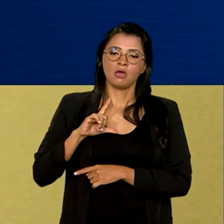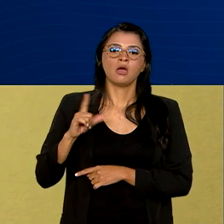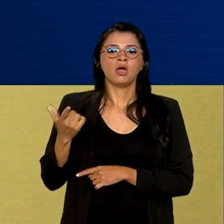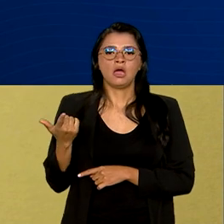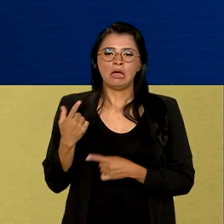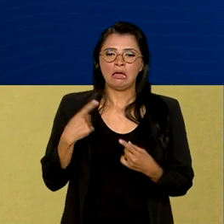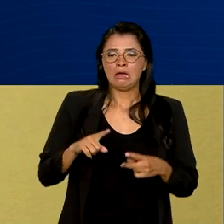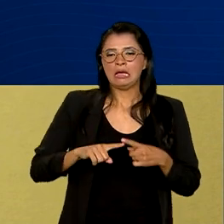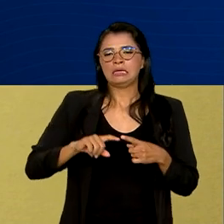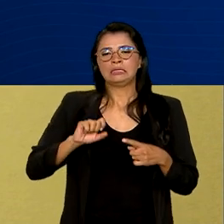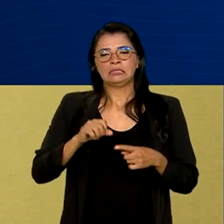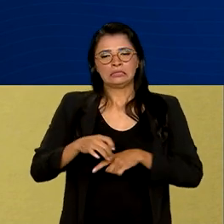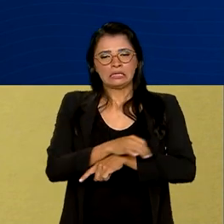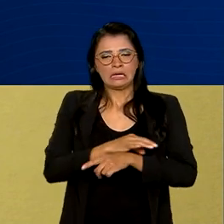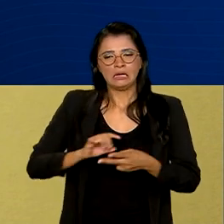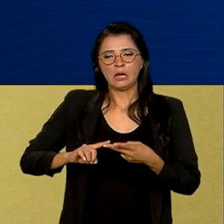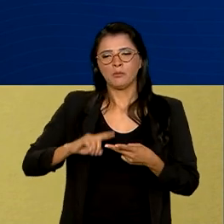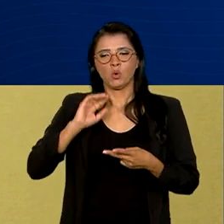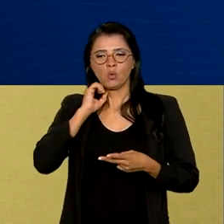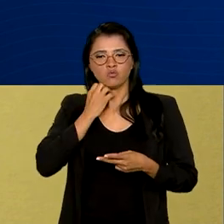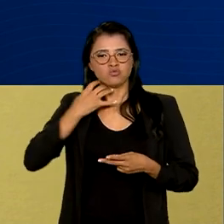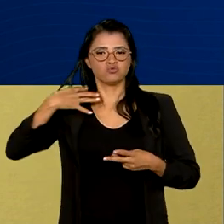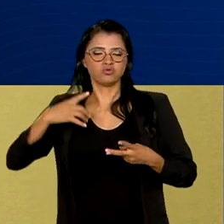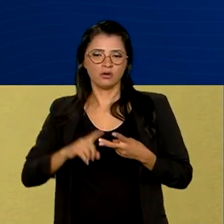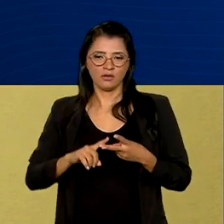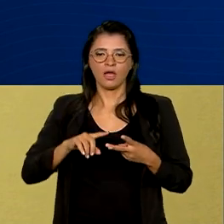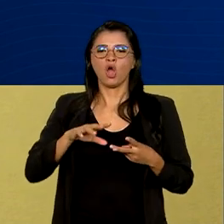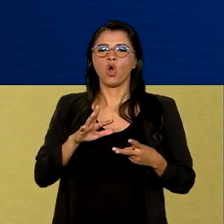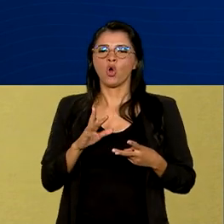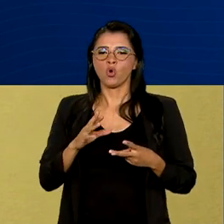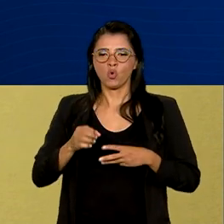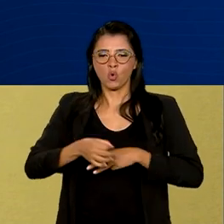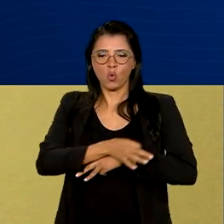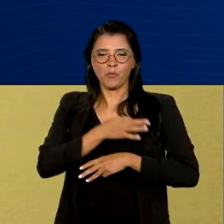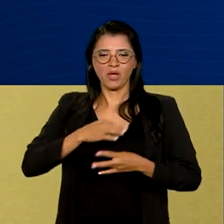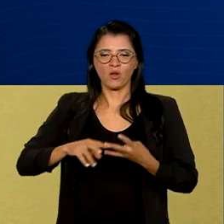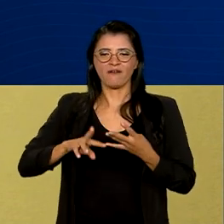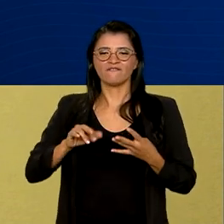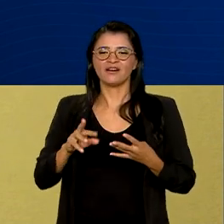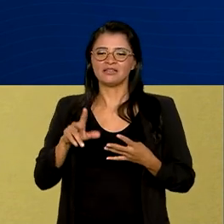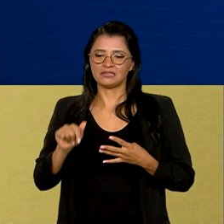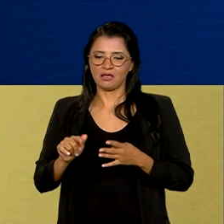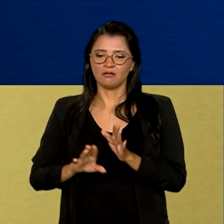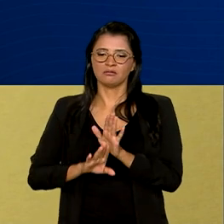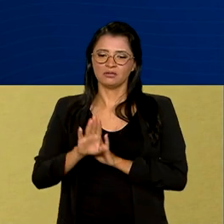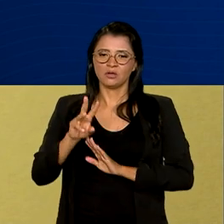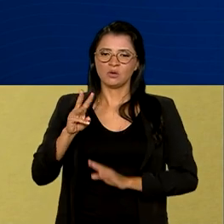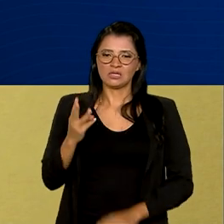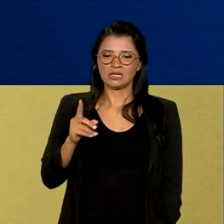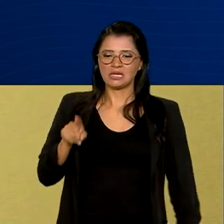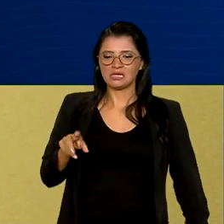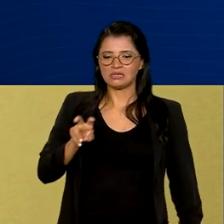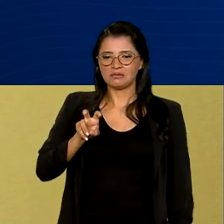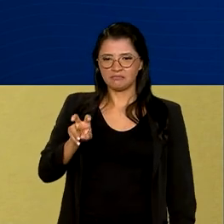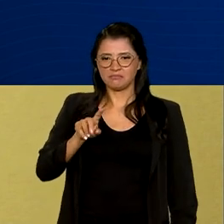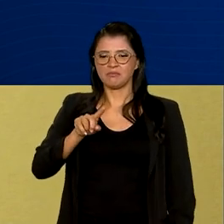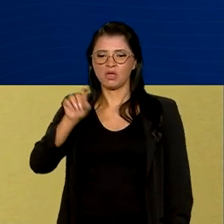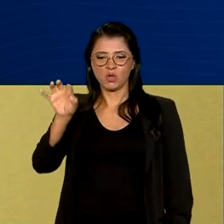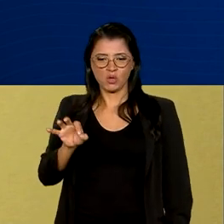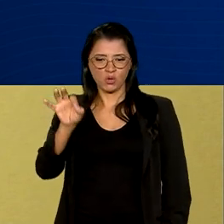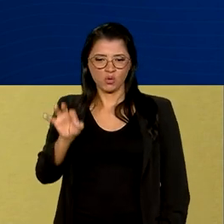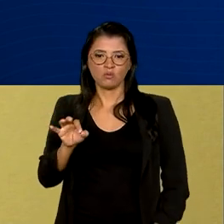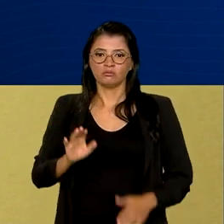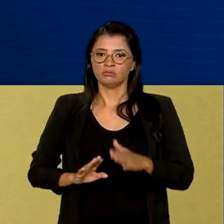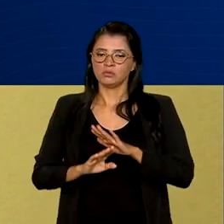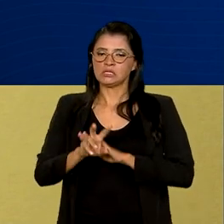sarampo, cachumba, rubéola e varicela, cresceu 3,5 pontos percentuais, chegando a